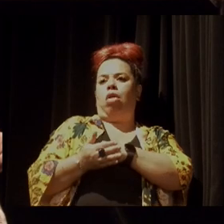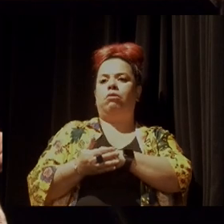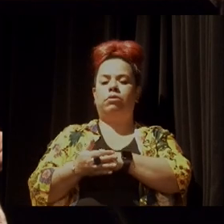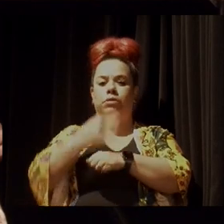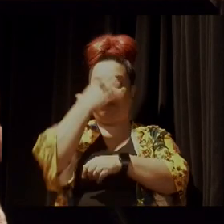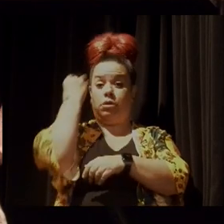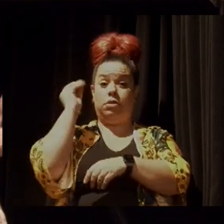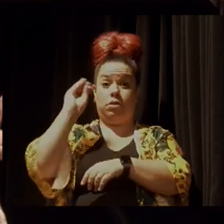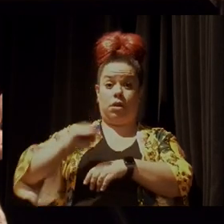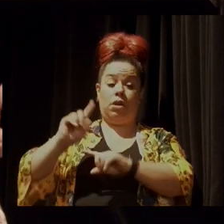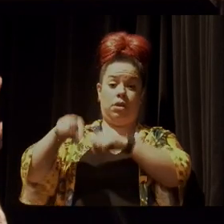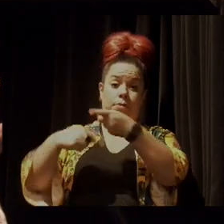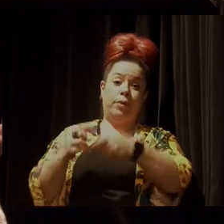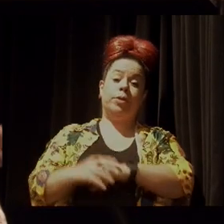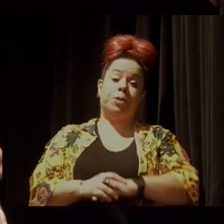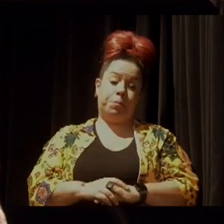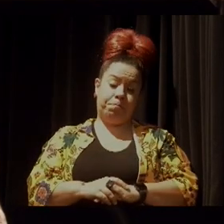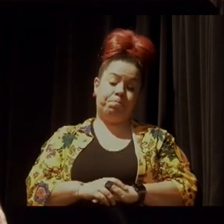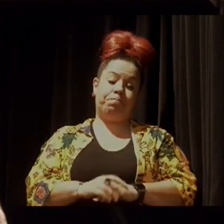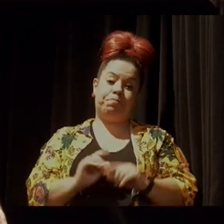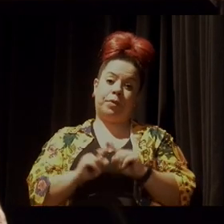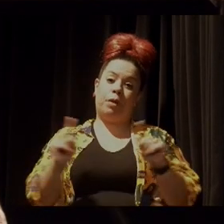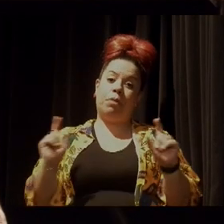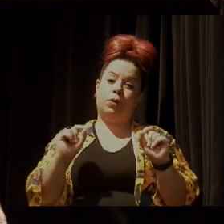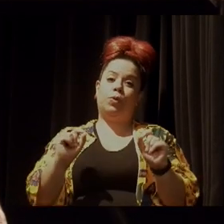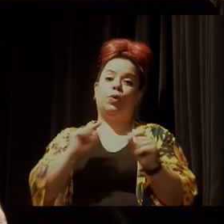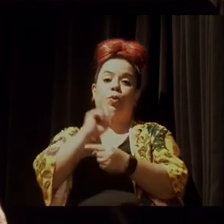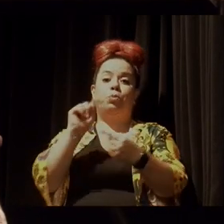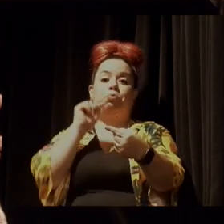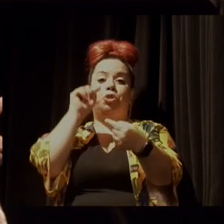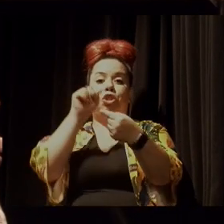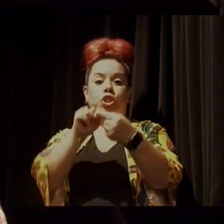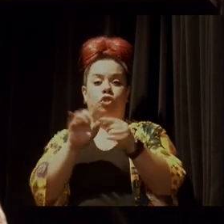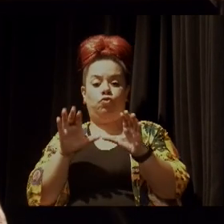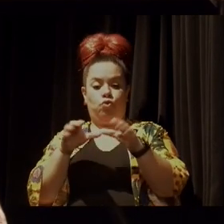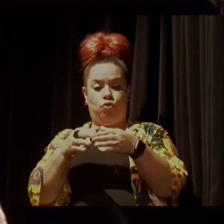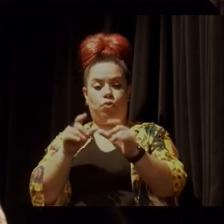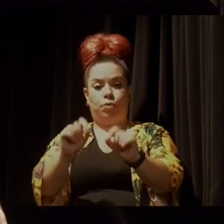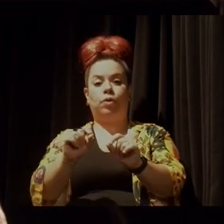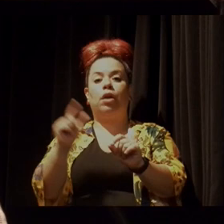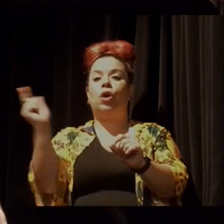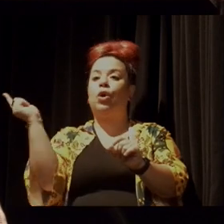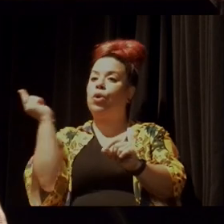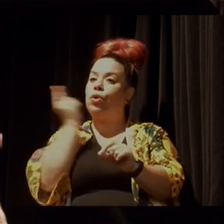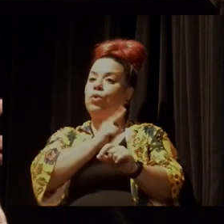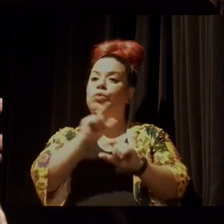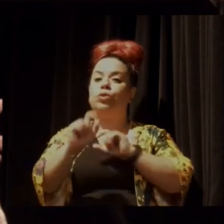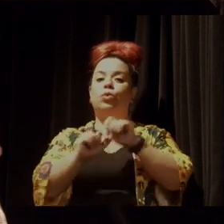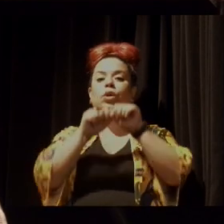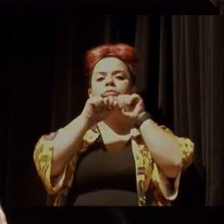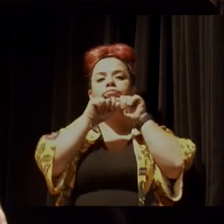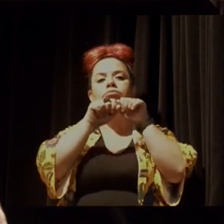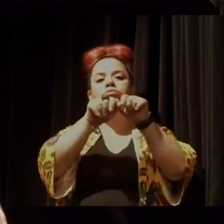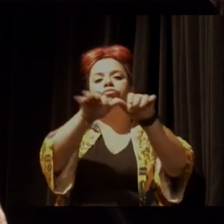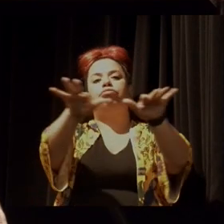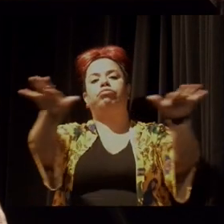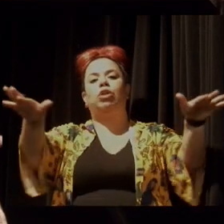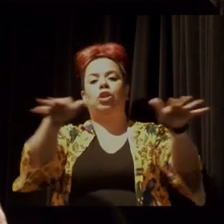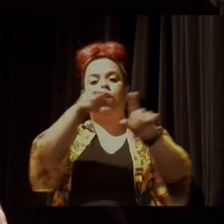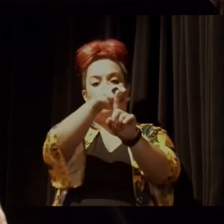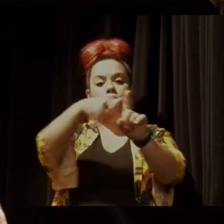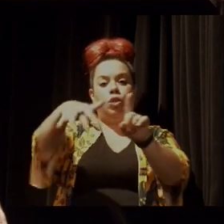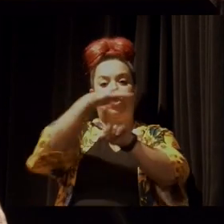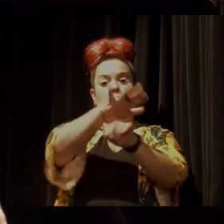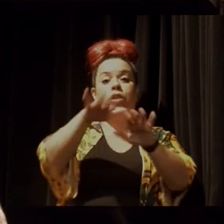Mas uma outra missão muito especial do Comitê é fazer reverberar na sociedade a